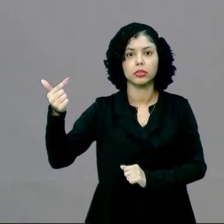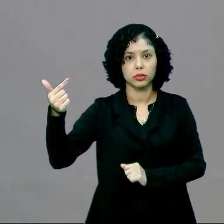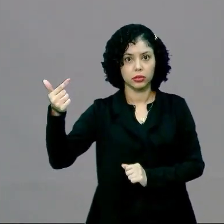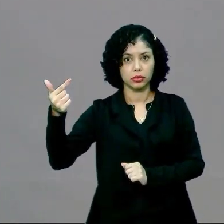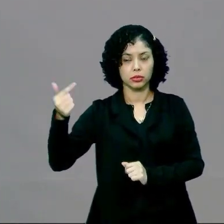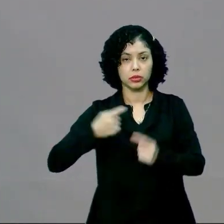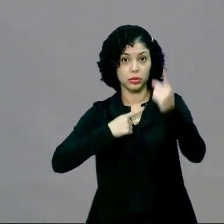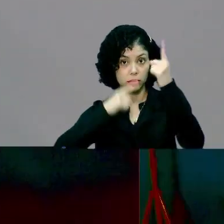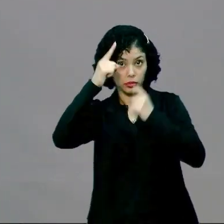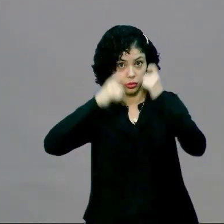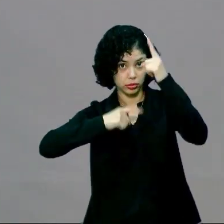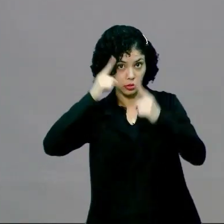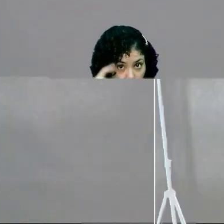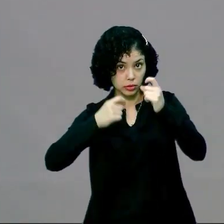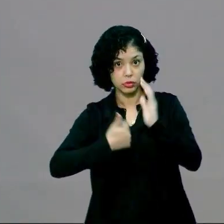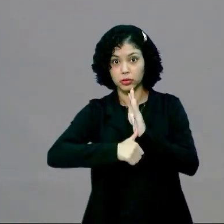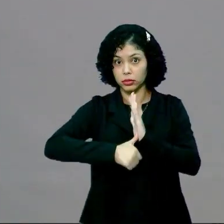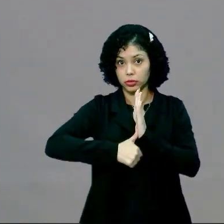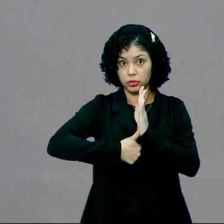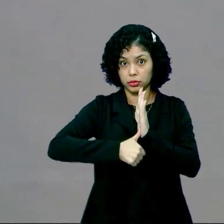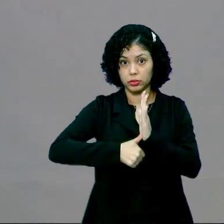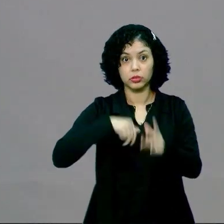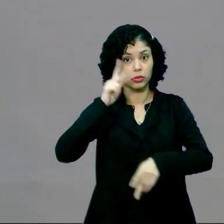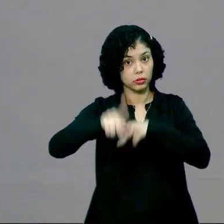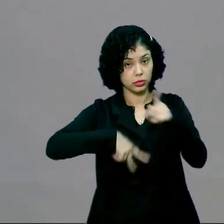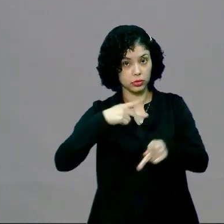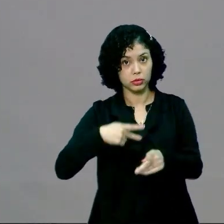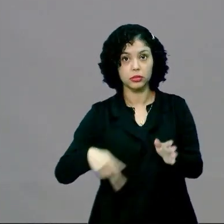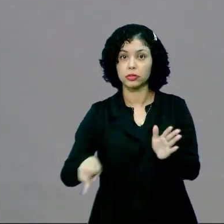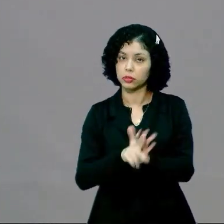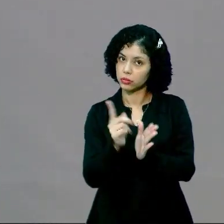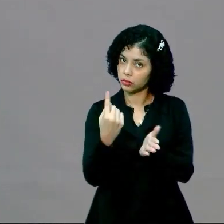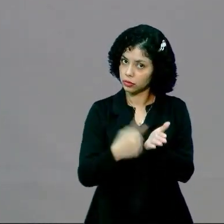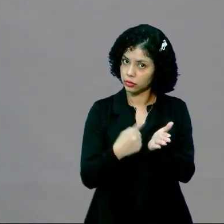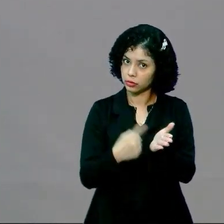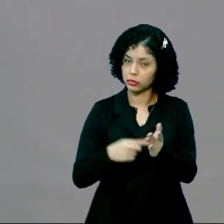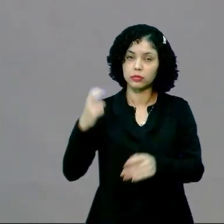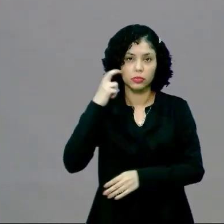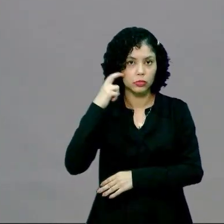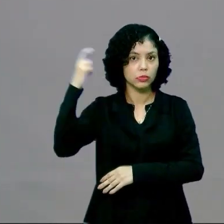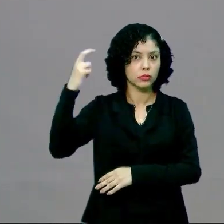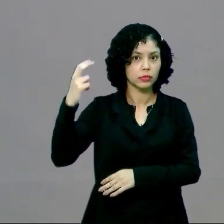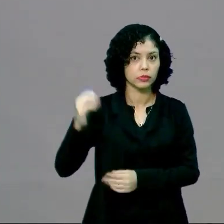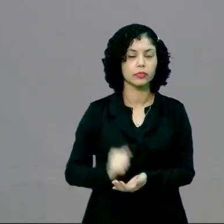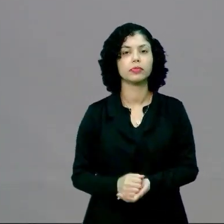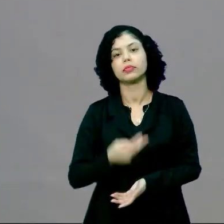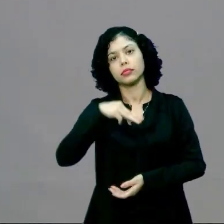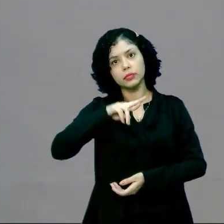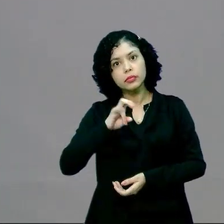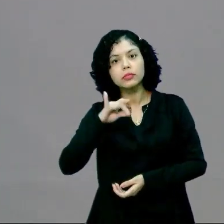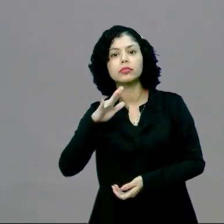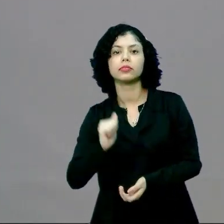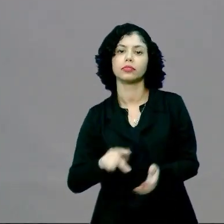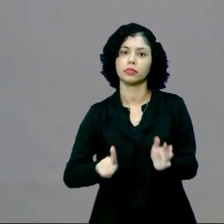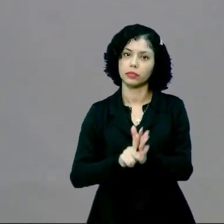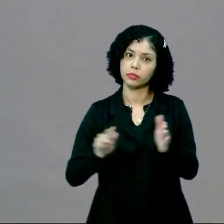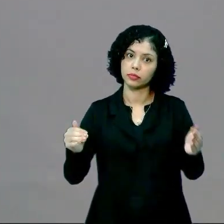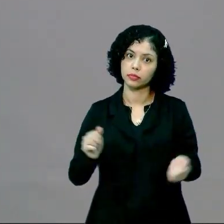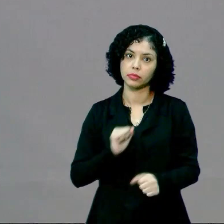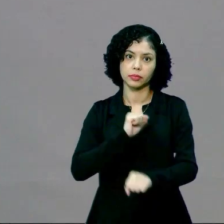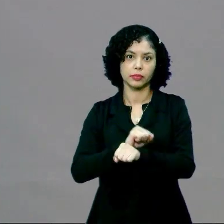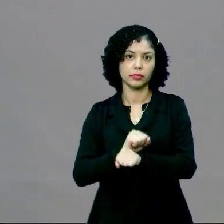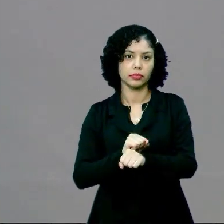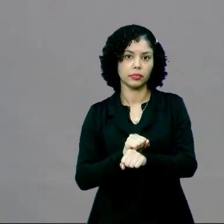expressa a identidade de um povo é considerado cultura. E a memória é a